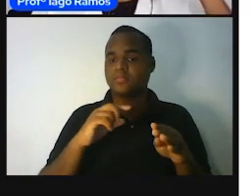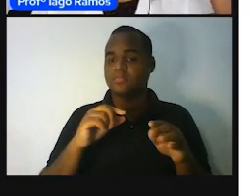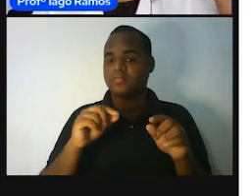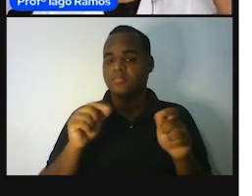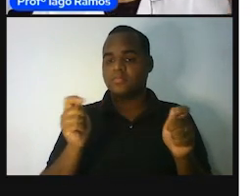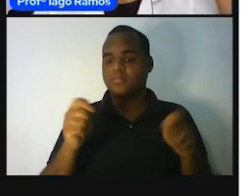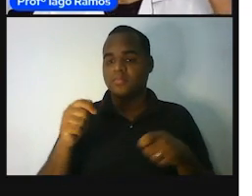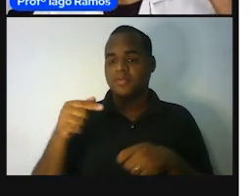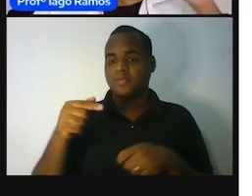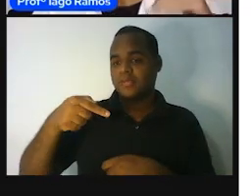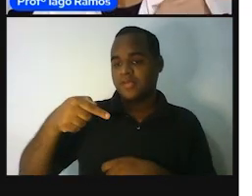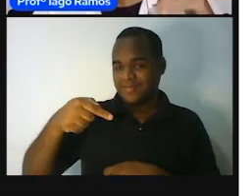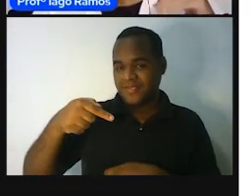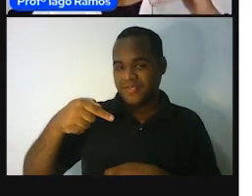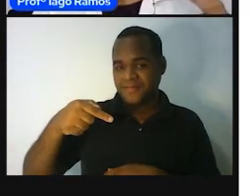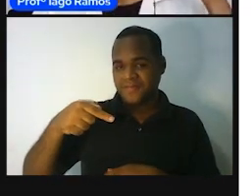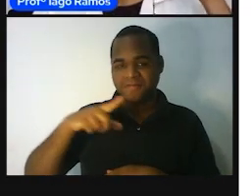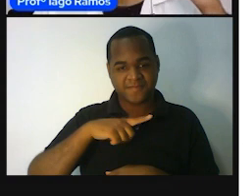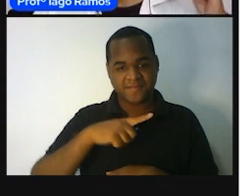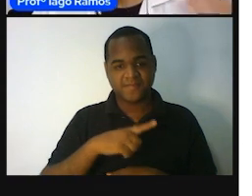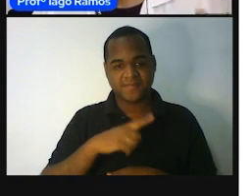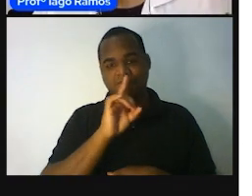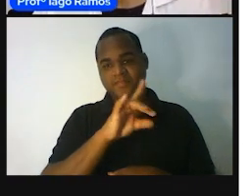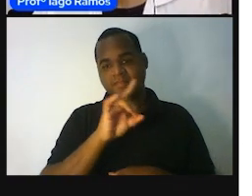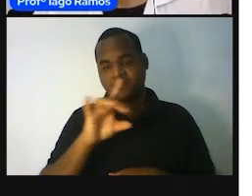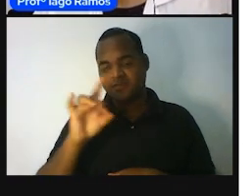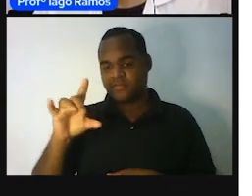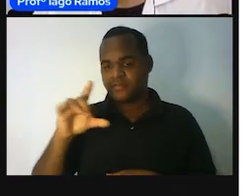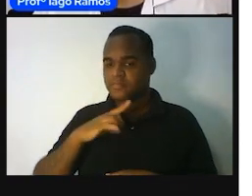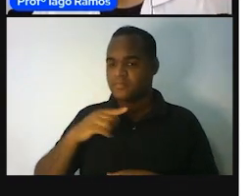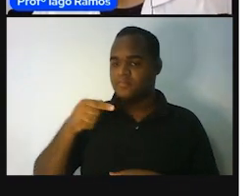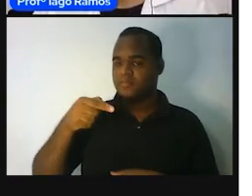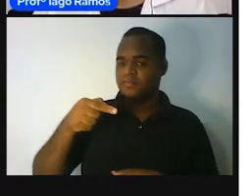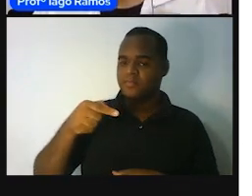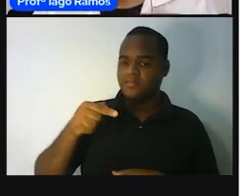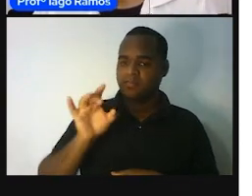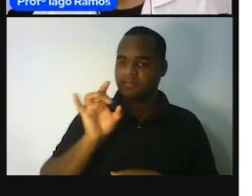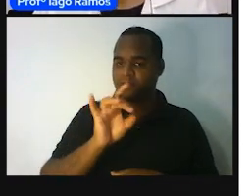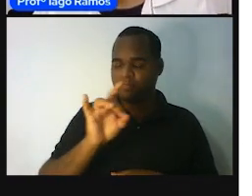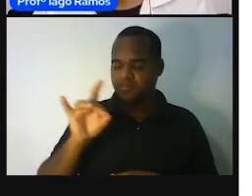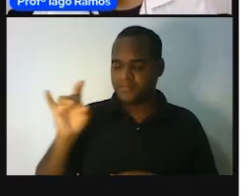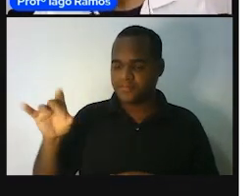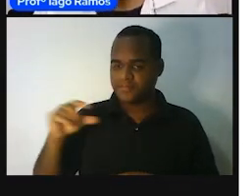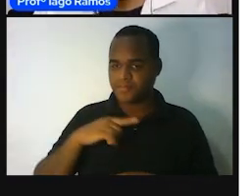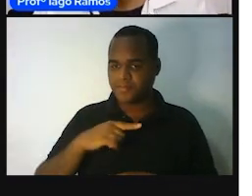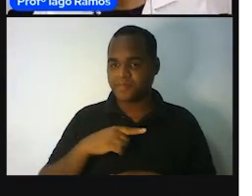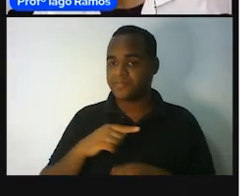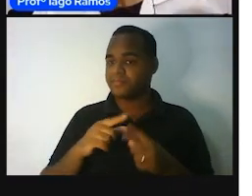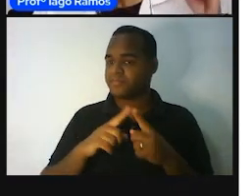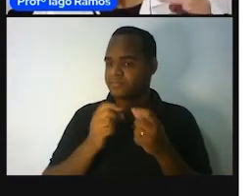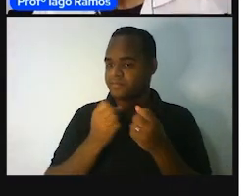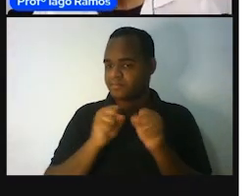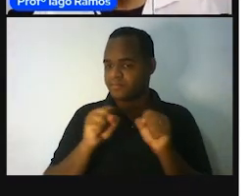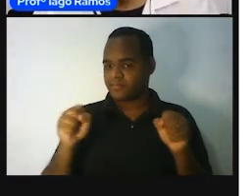em sete tipos. Esse tipo que eu tô falando de grandeza